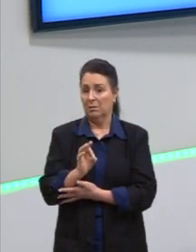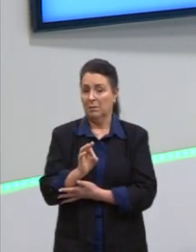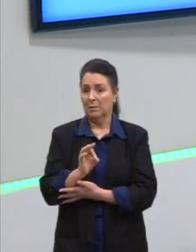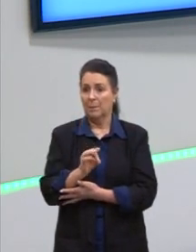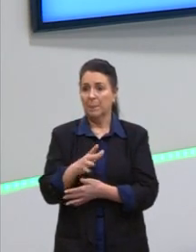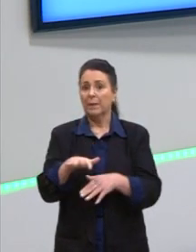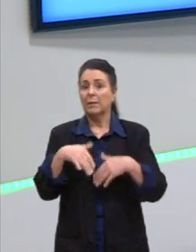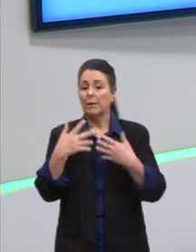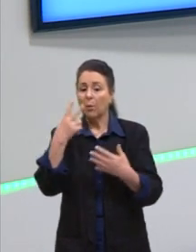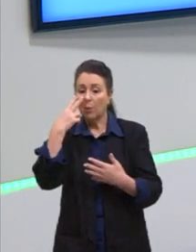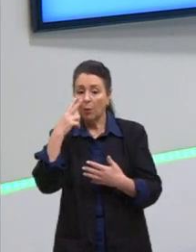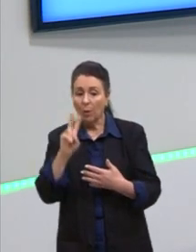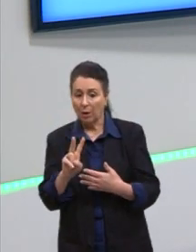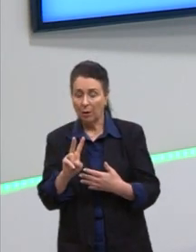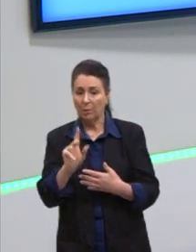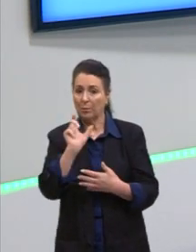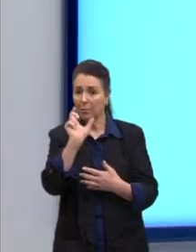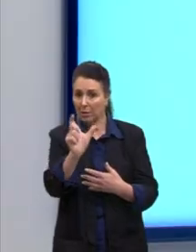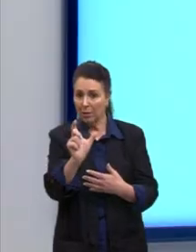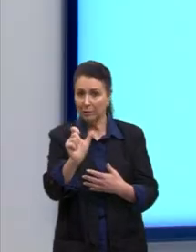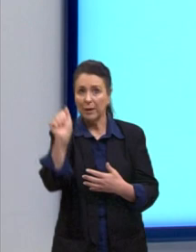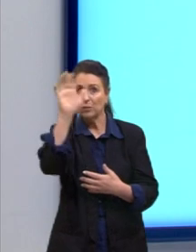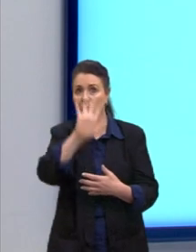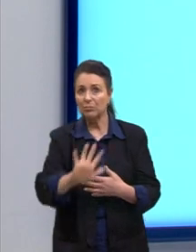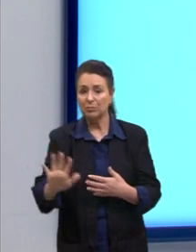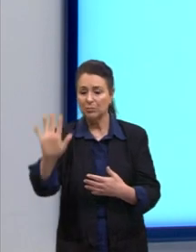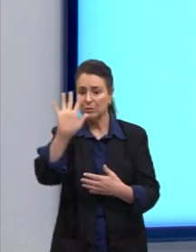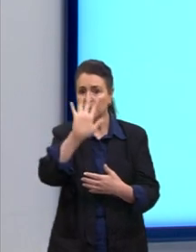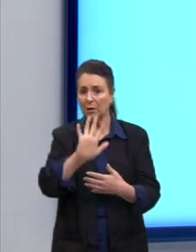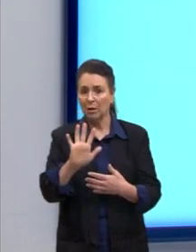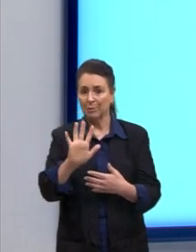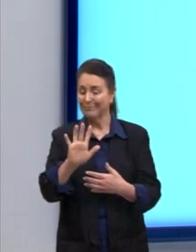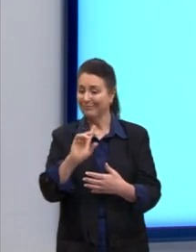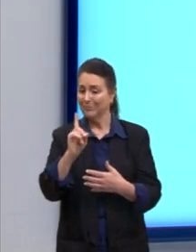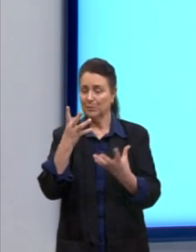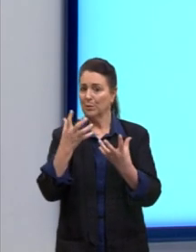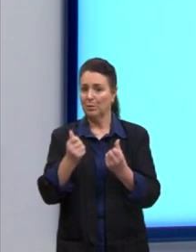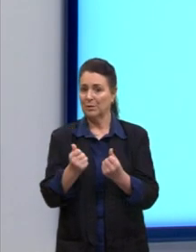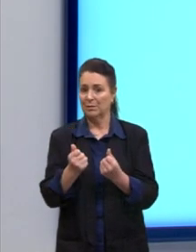Então, olhou esses termos muito gerais, foge deles.